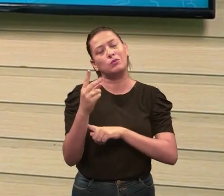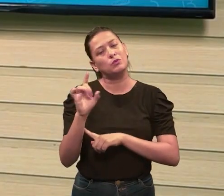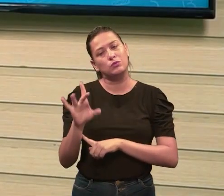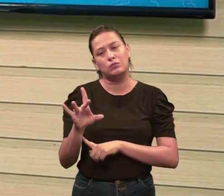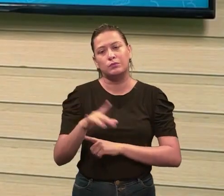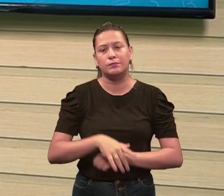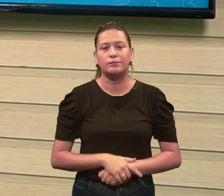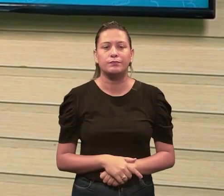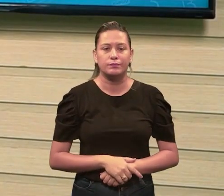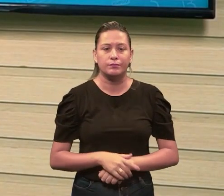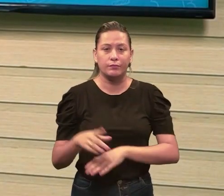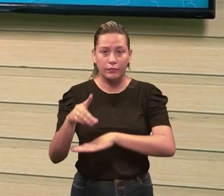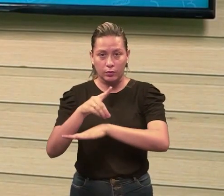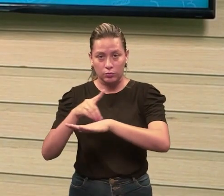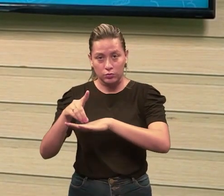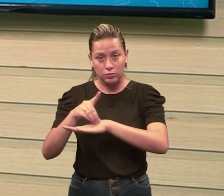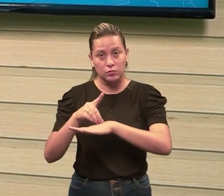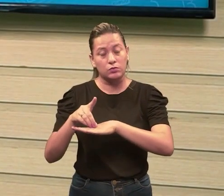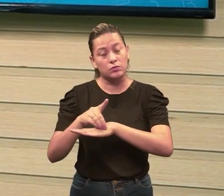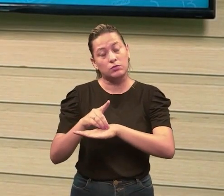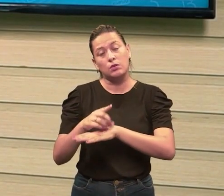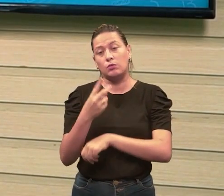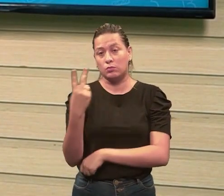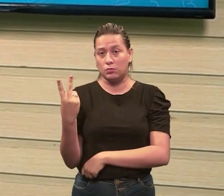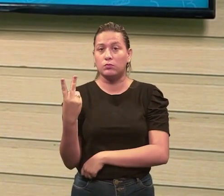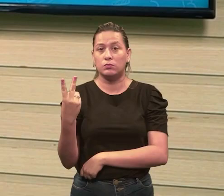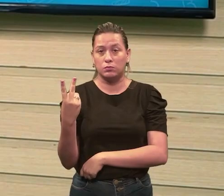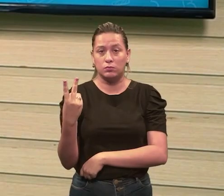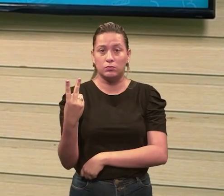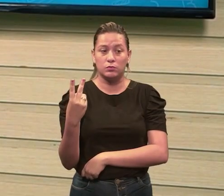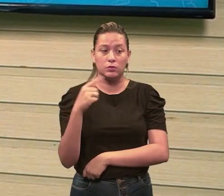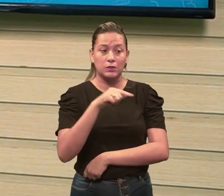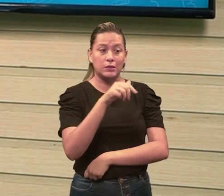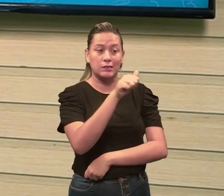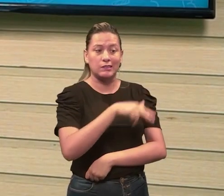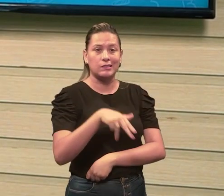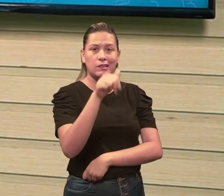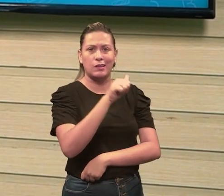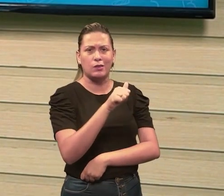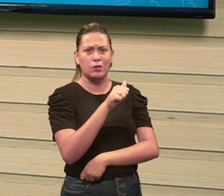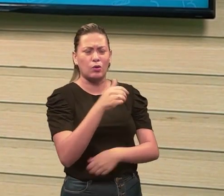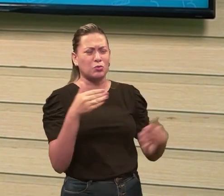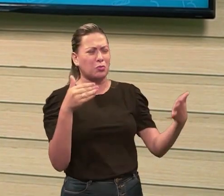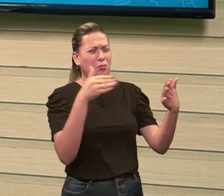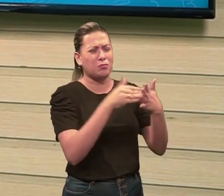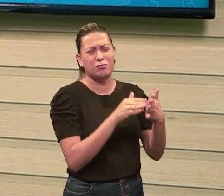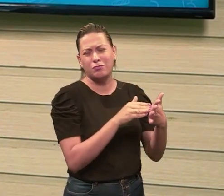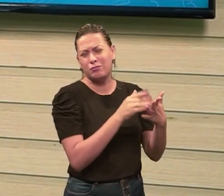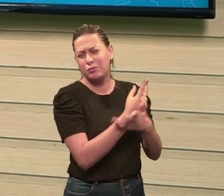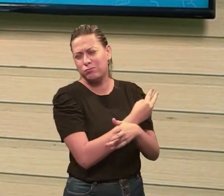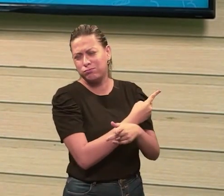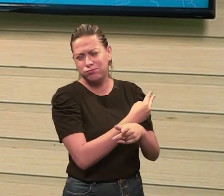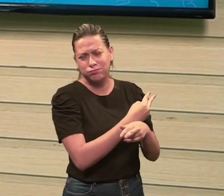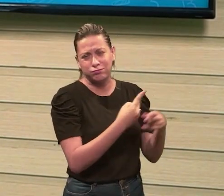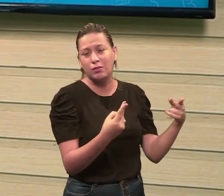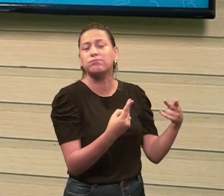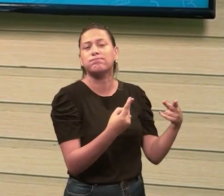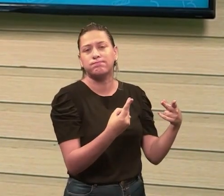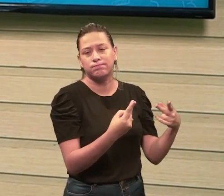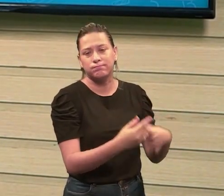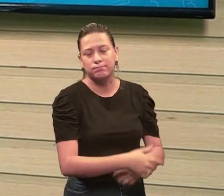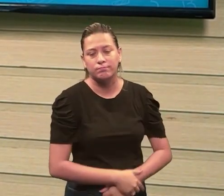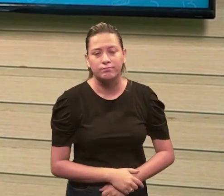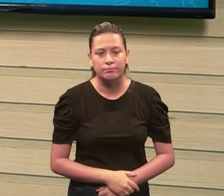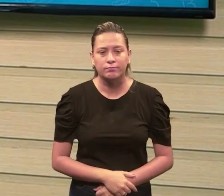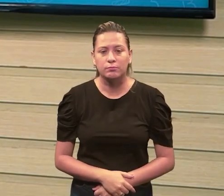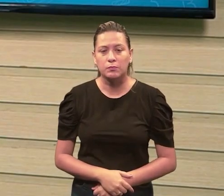Então, digital, dois níveis. E, analógico, infinitos. Certo? Então, é esse o conceito que eu quero